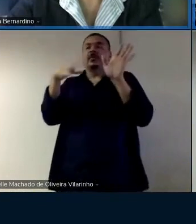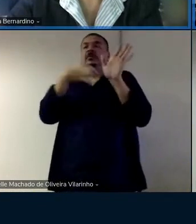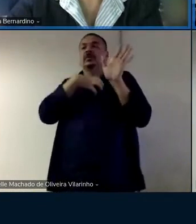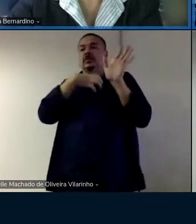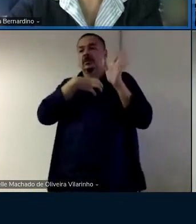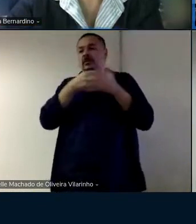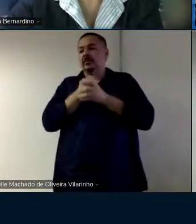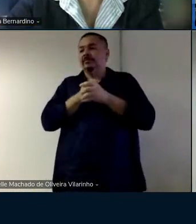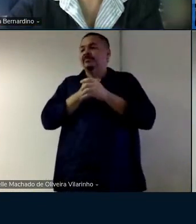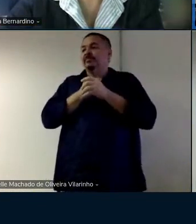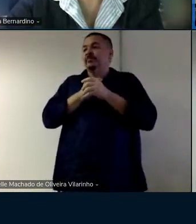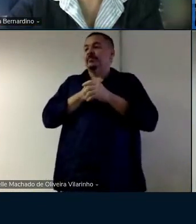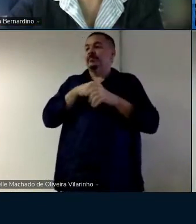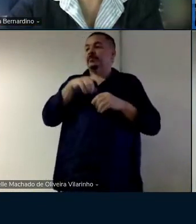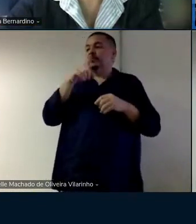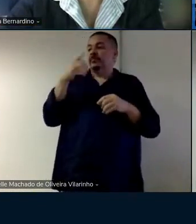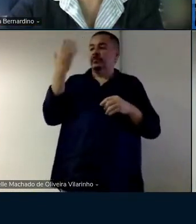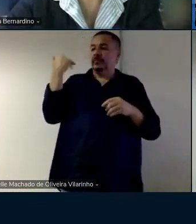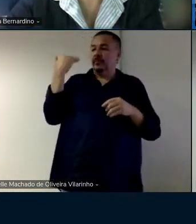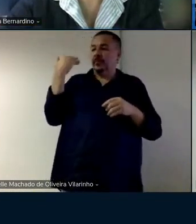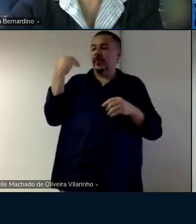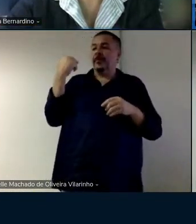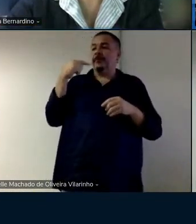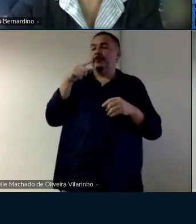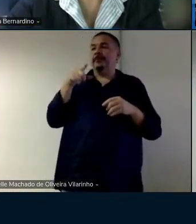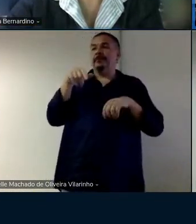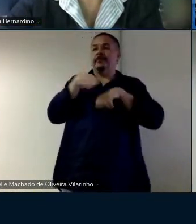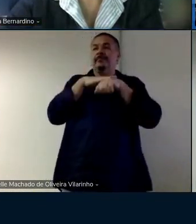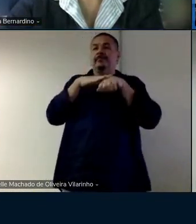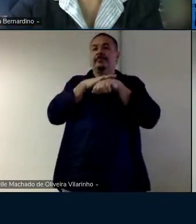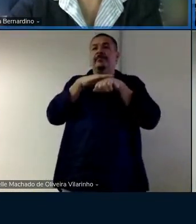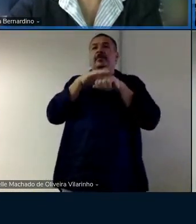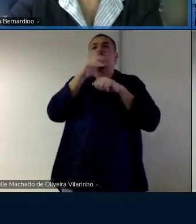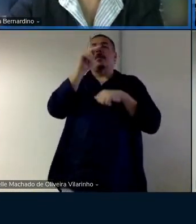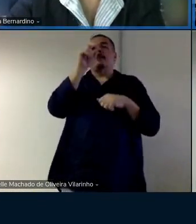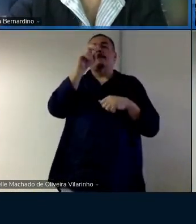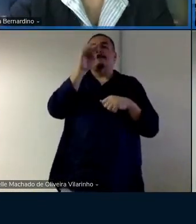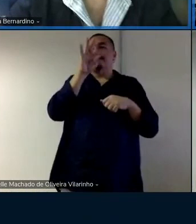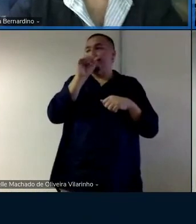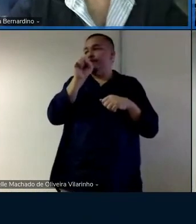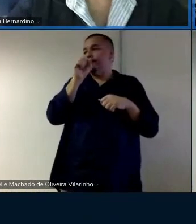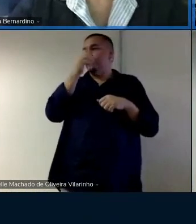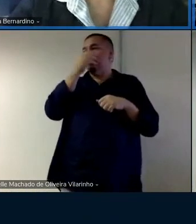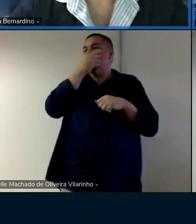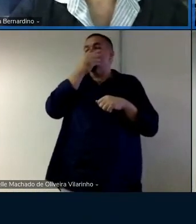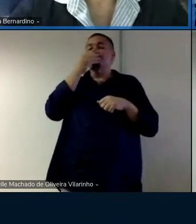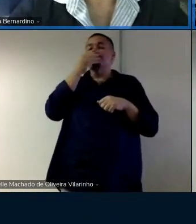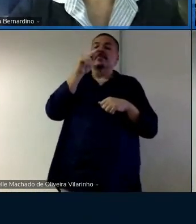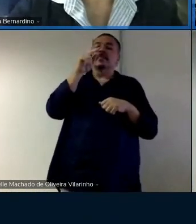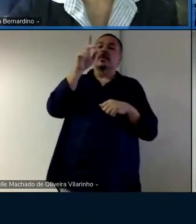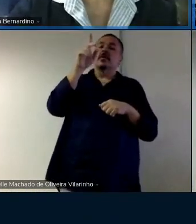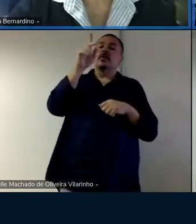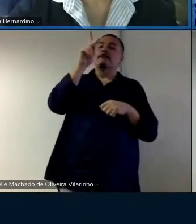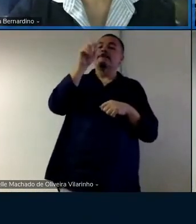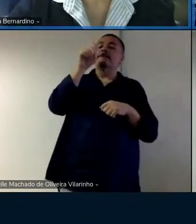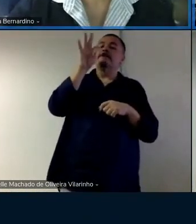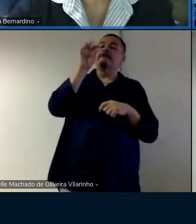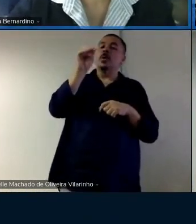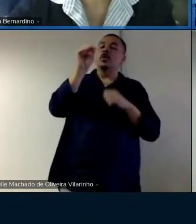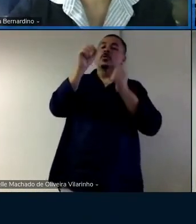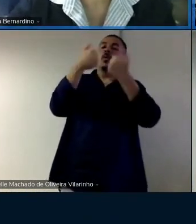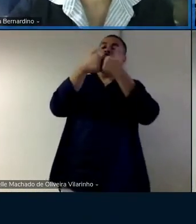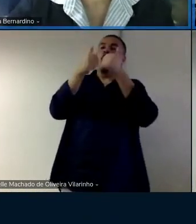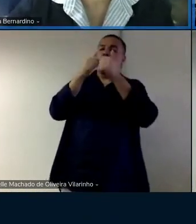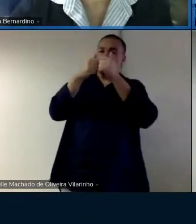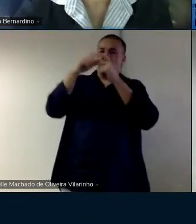e com isso uma vez a gente estava falando de pontos aí vinha ponto de ônibus ponto cru